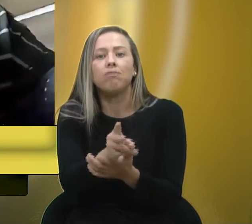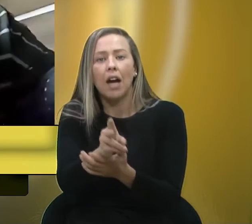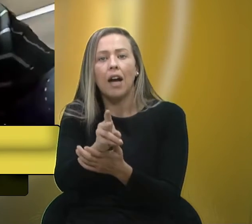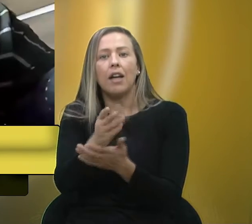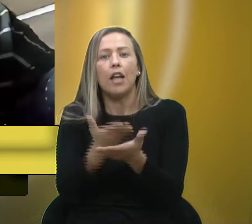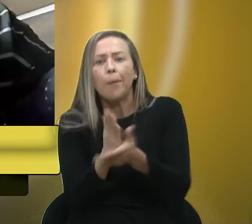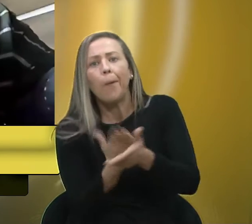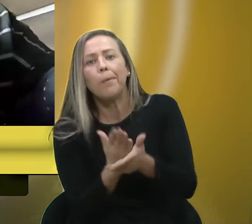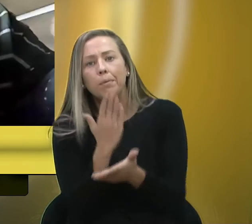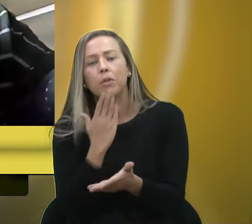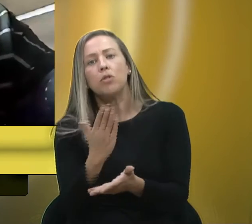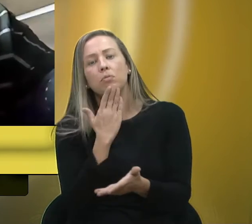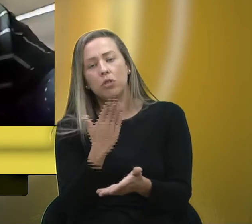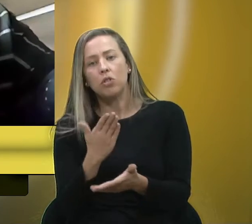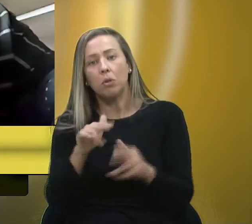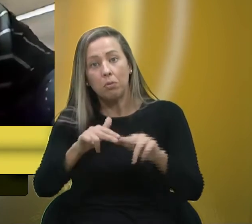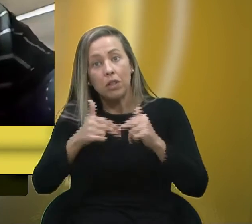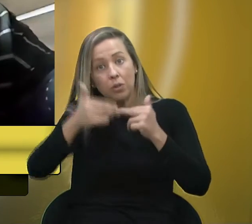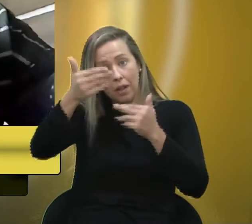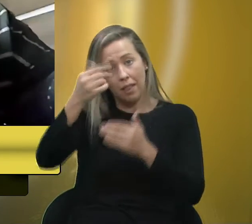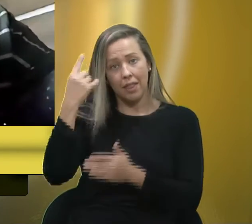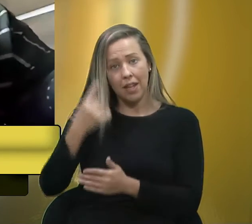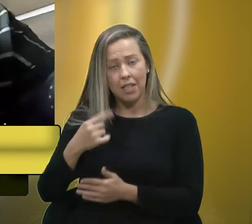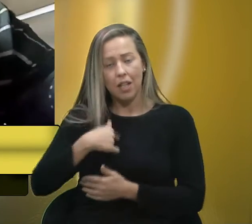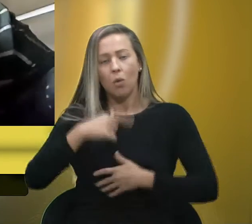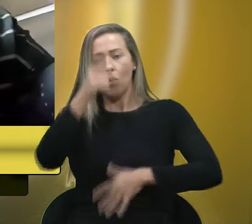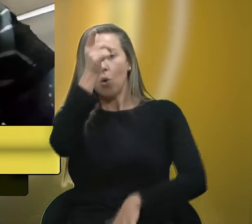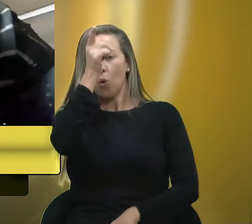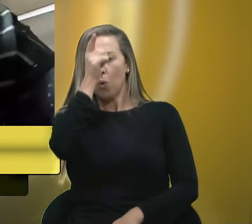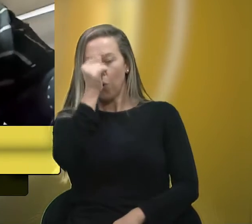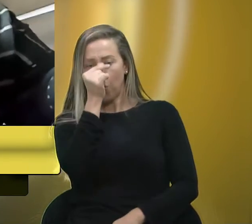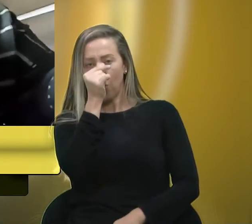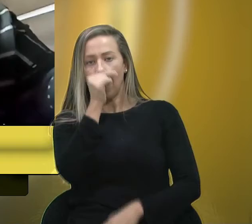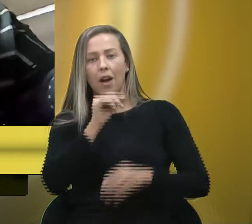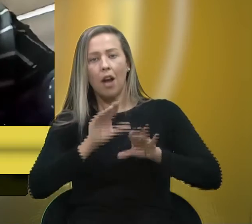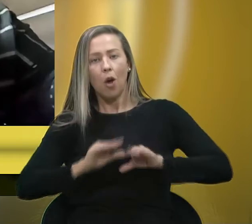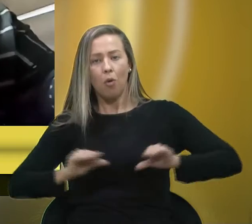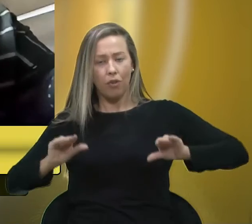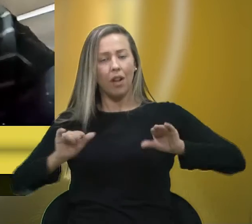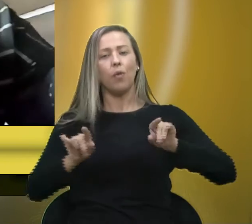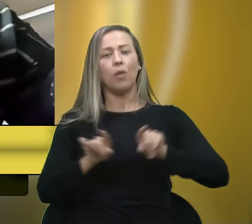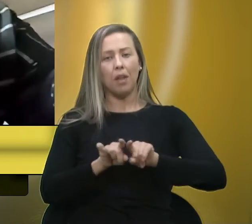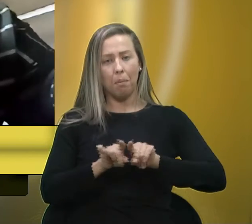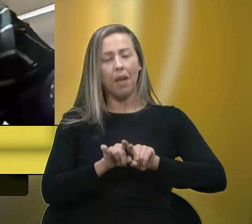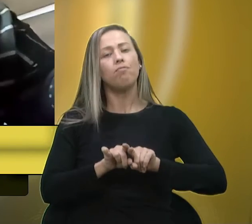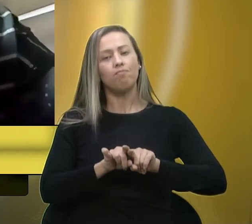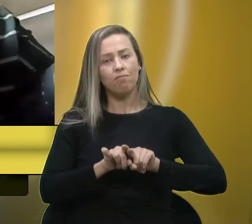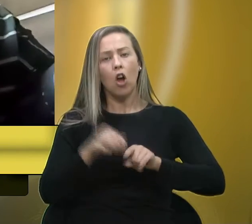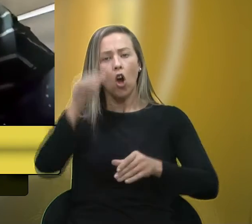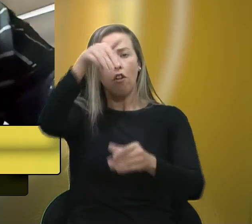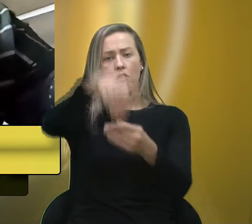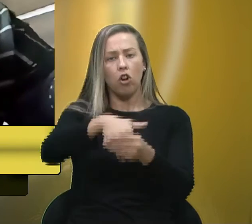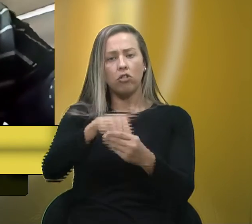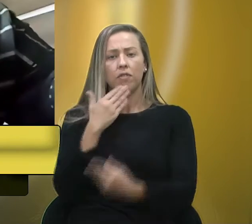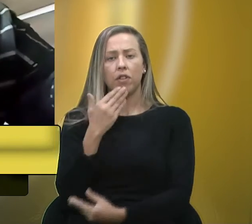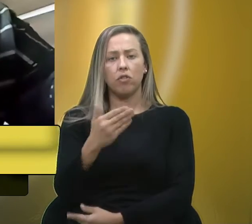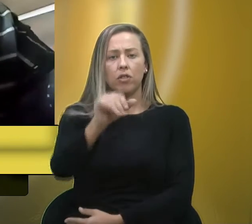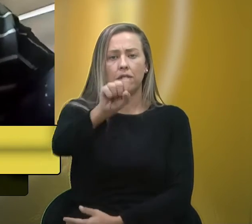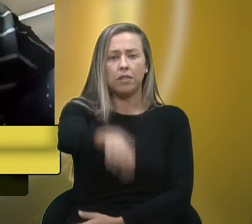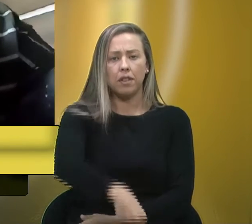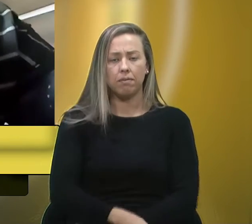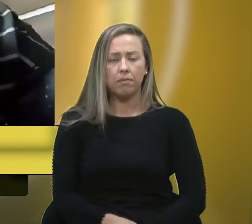vindo da senhora, eu fico mais tranquila e à vontade em votar favorável.